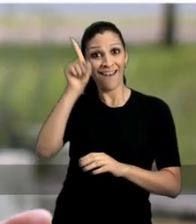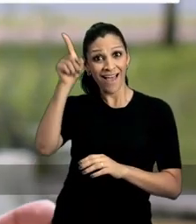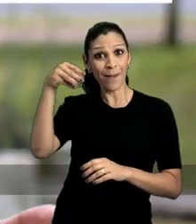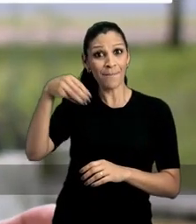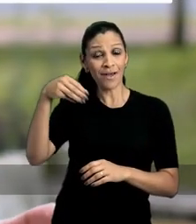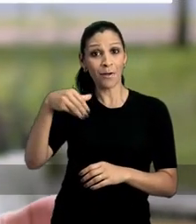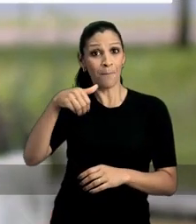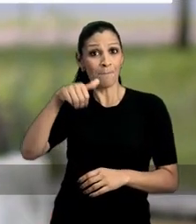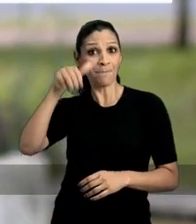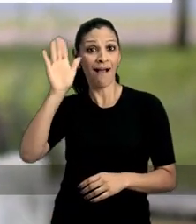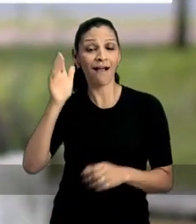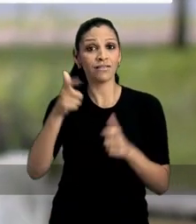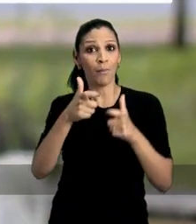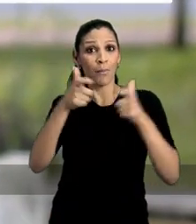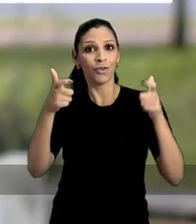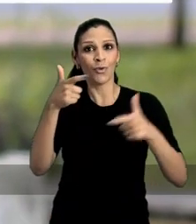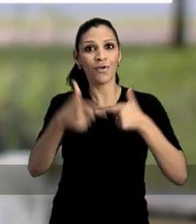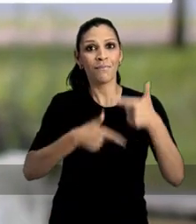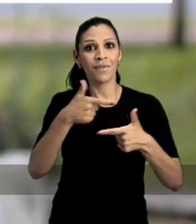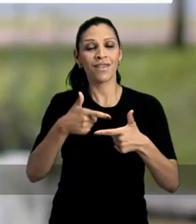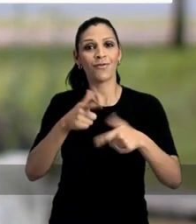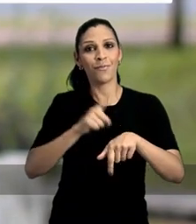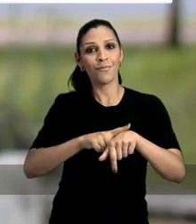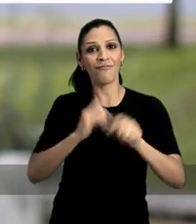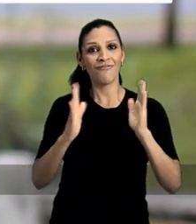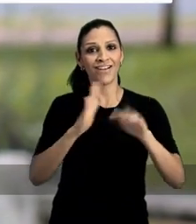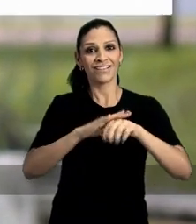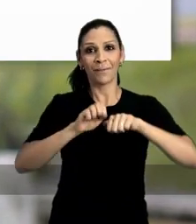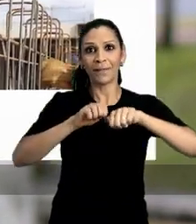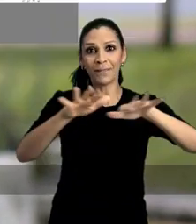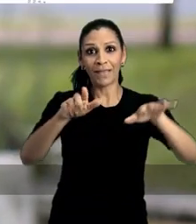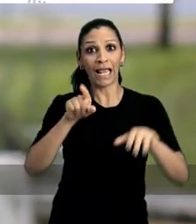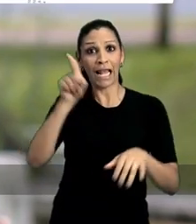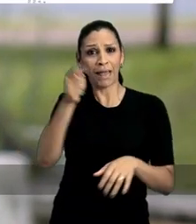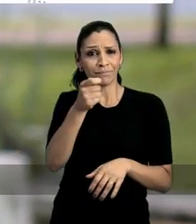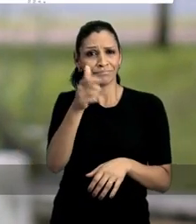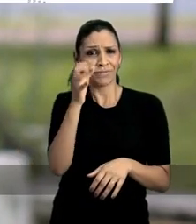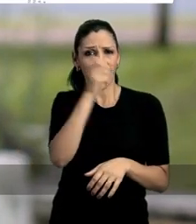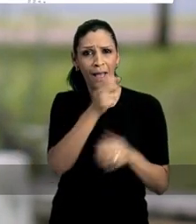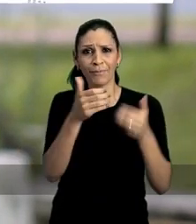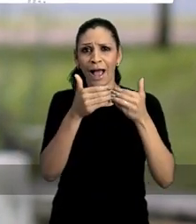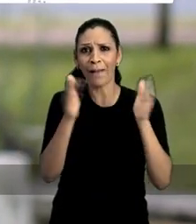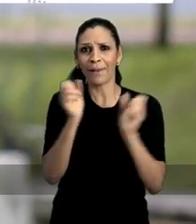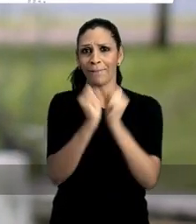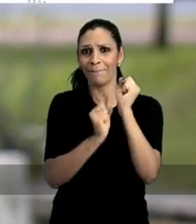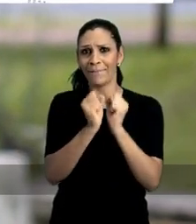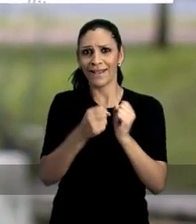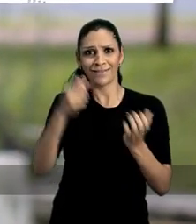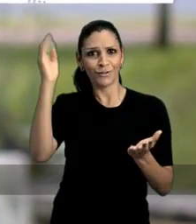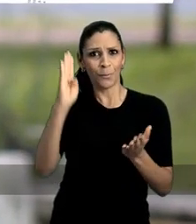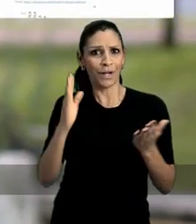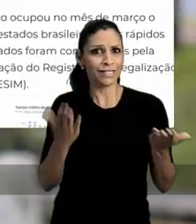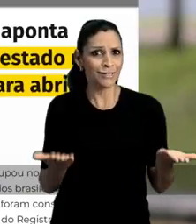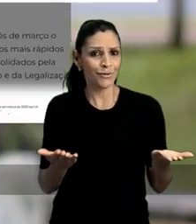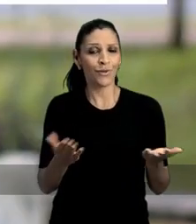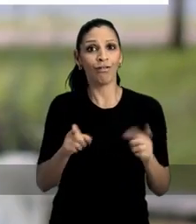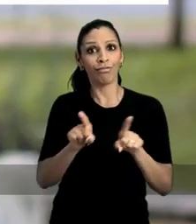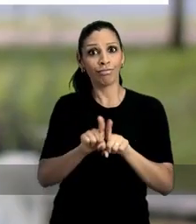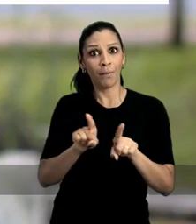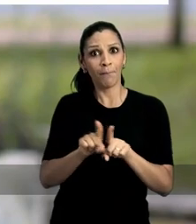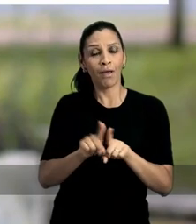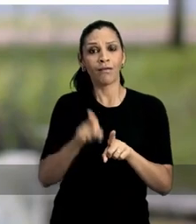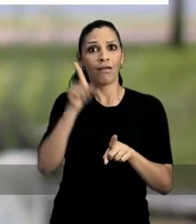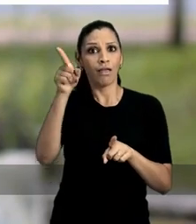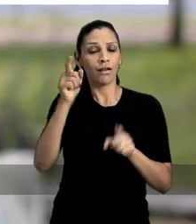O Maranhão foi o estado do Nordeste que mais gerou empregos durante a pandemia. E onde é mais rápido abrir uma empresa no Brasil. Teve o